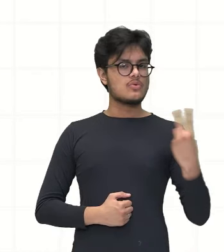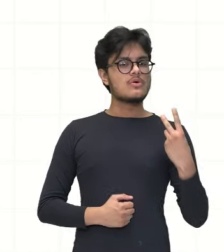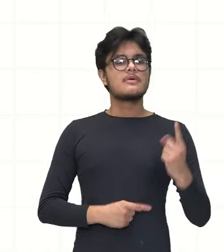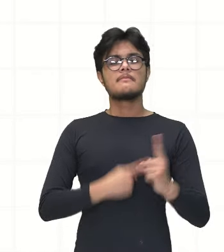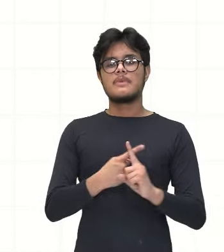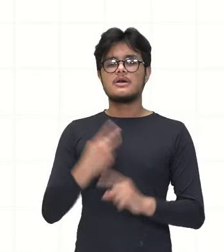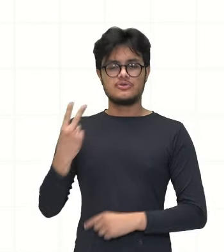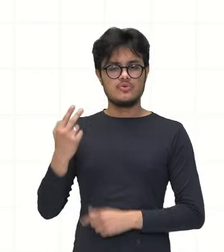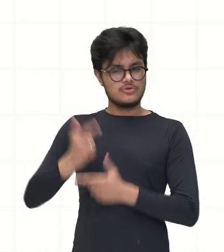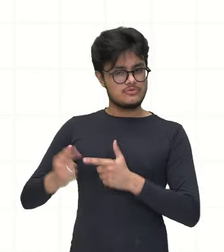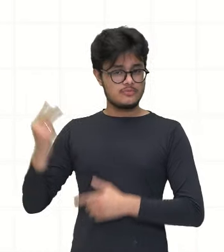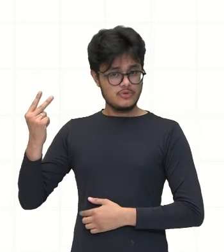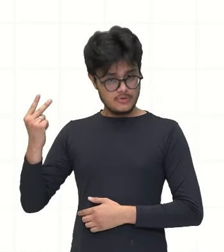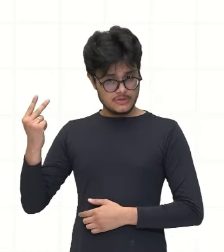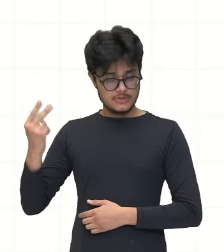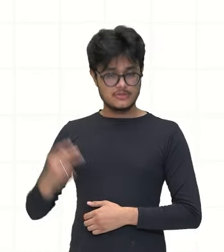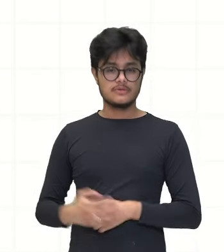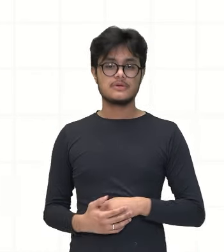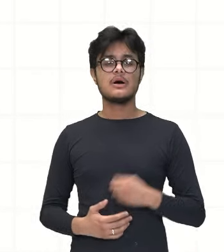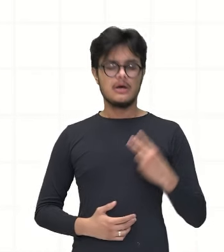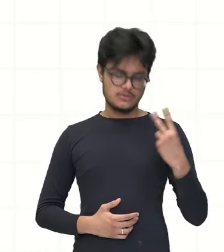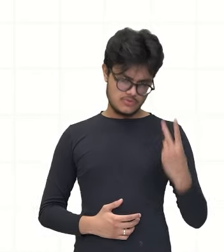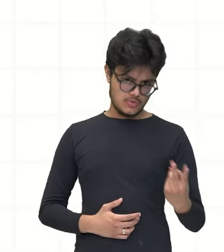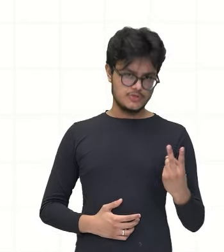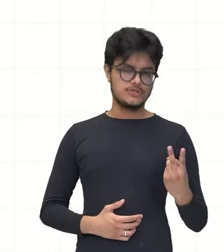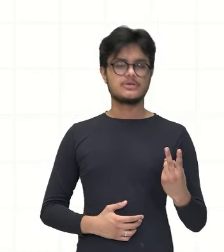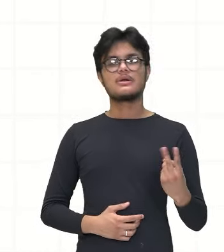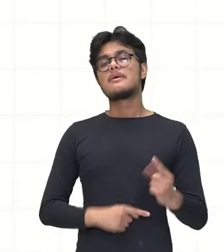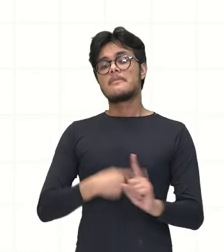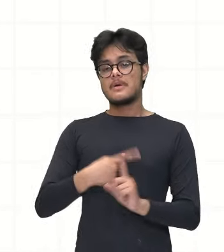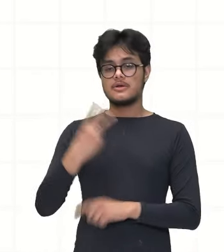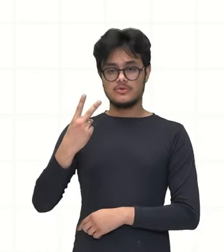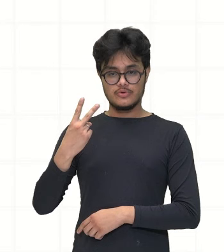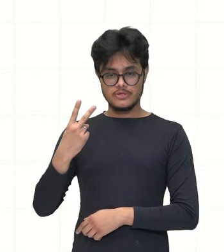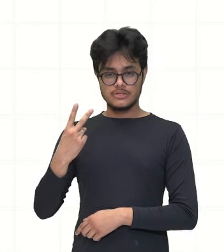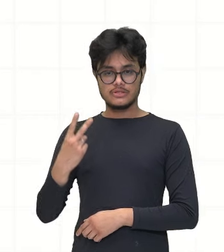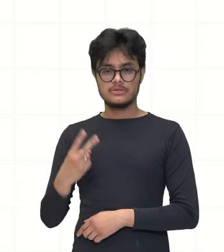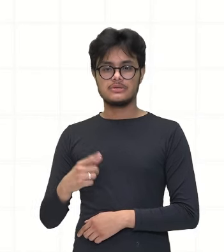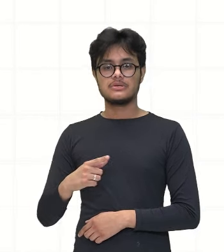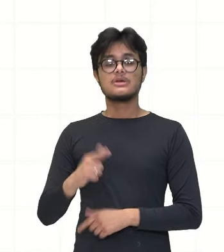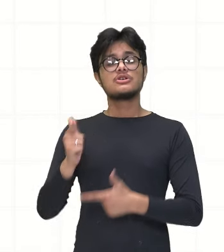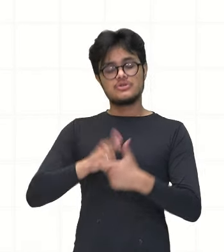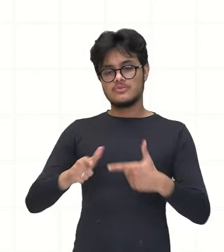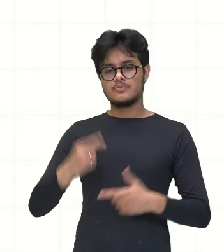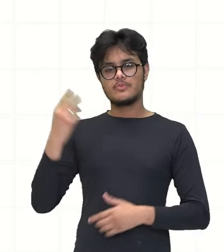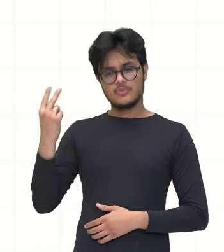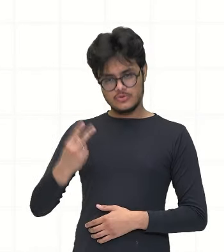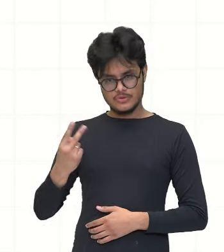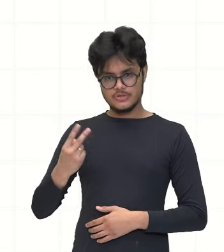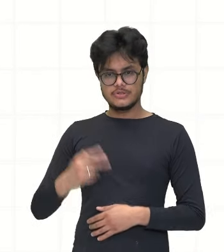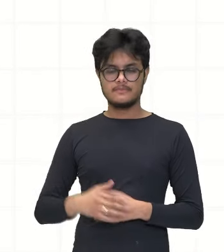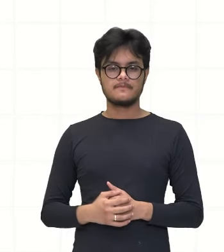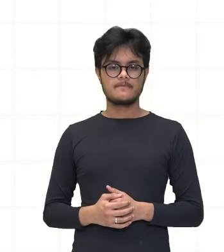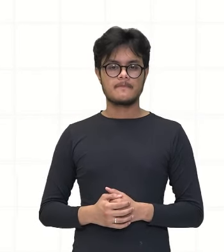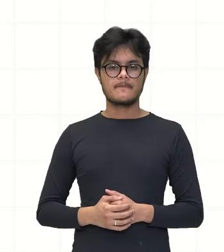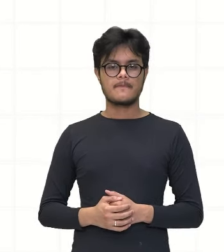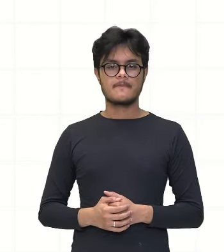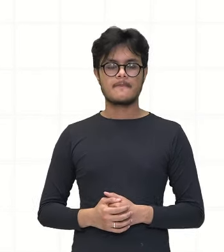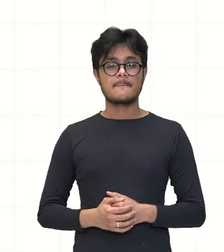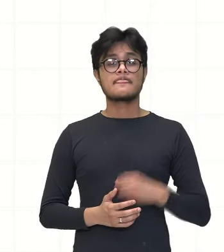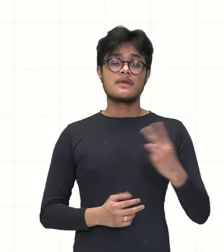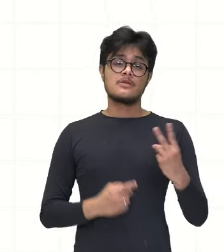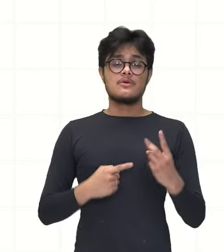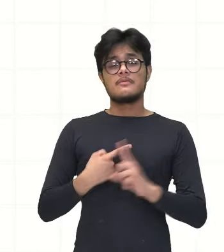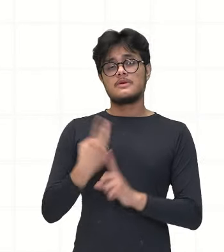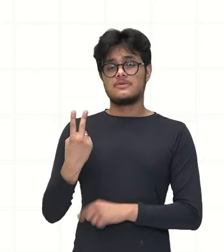dividido por 2. Então, 2 mais 2 dividido por 2. 2 mais 2